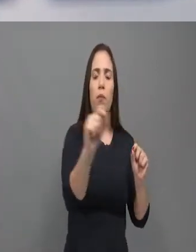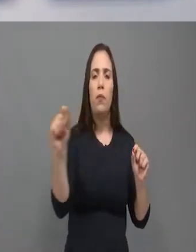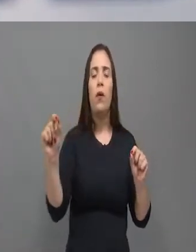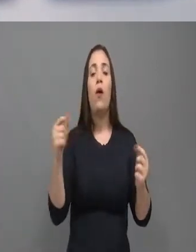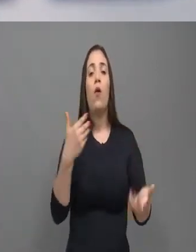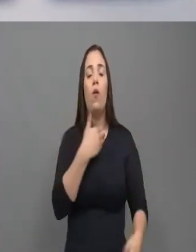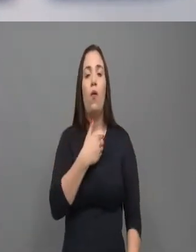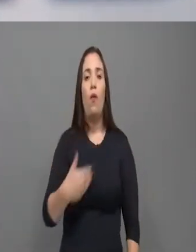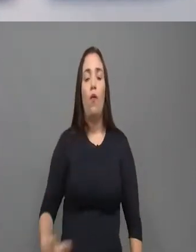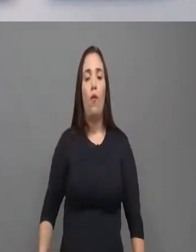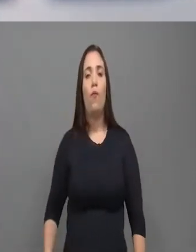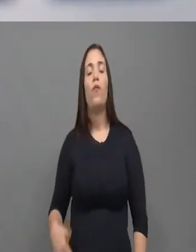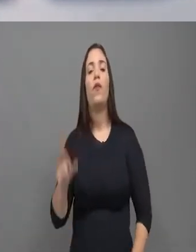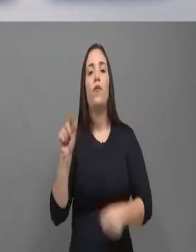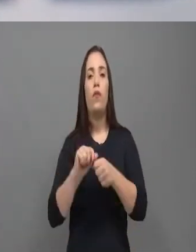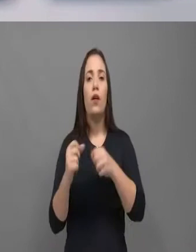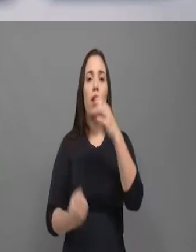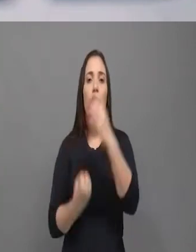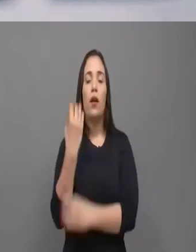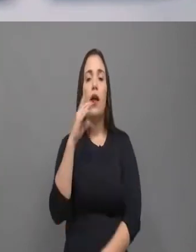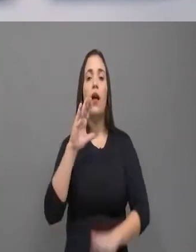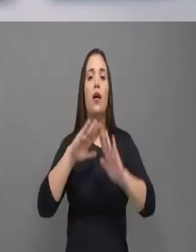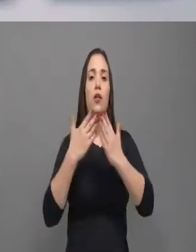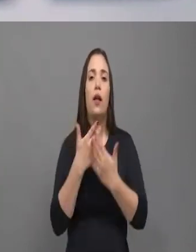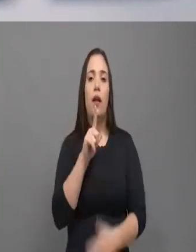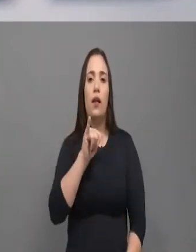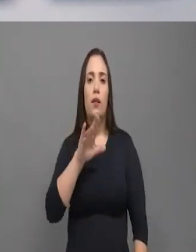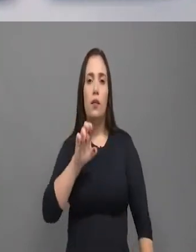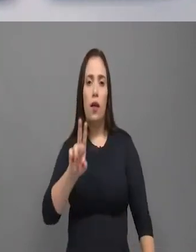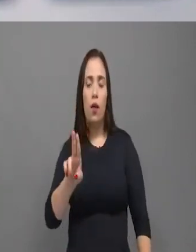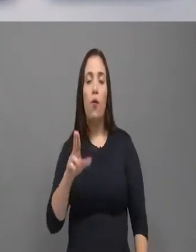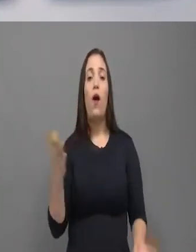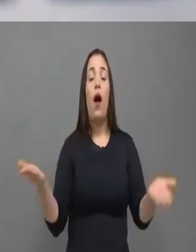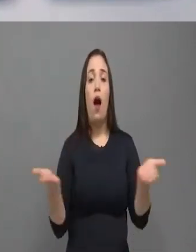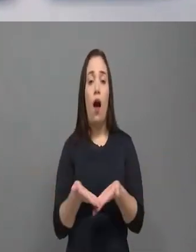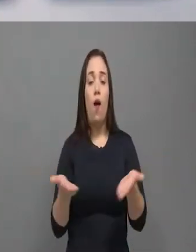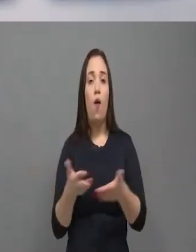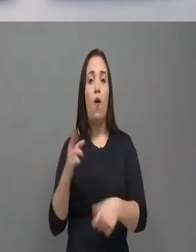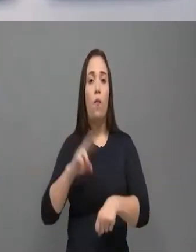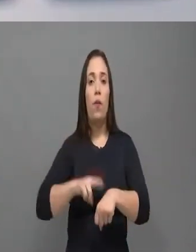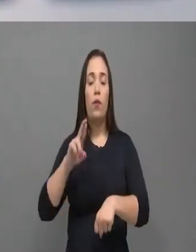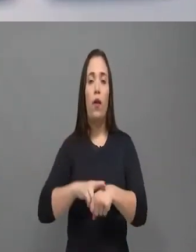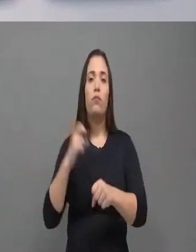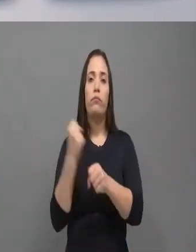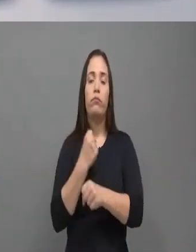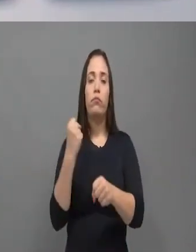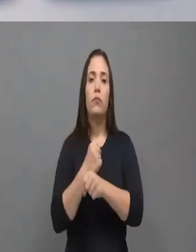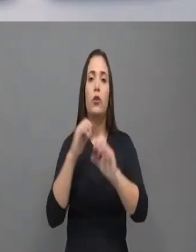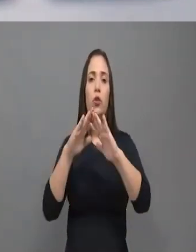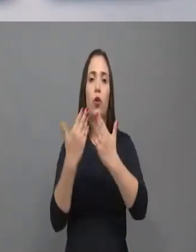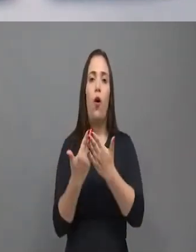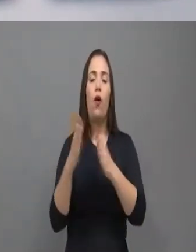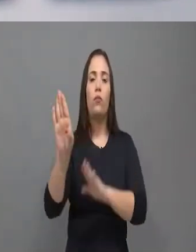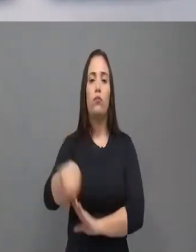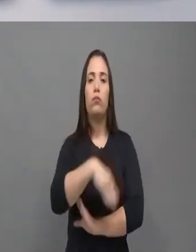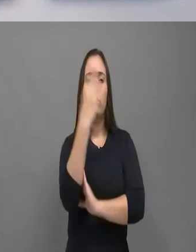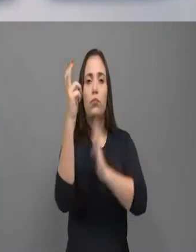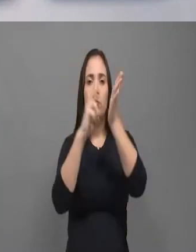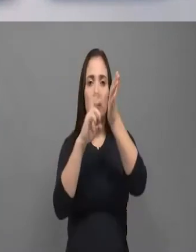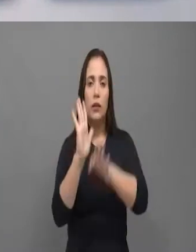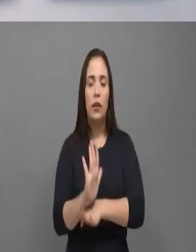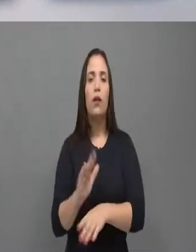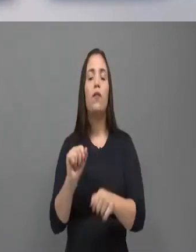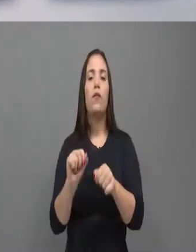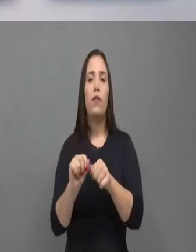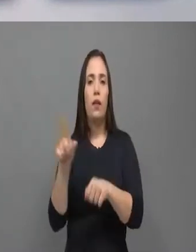a fazer creche, fizemos creche lá, quer dizer, colocamos recursos dentro do orçamento, pavimentamos o Vila Velha todinho com recursos